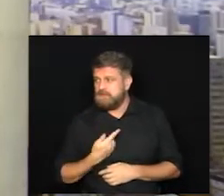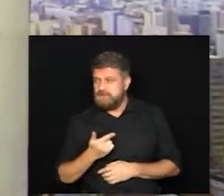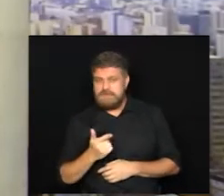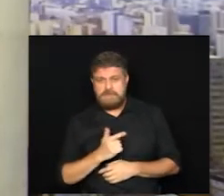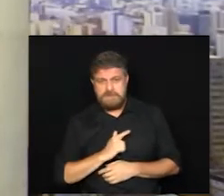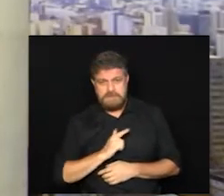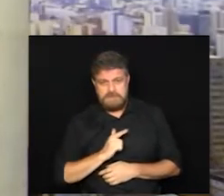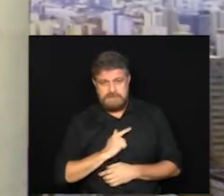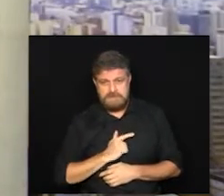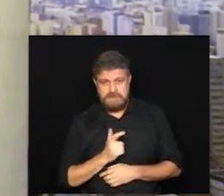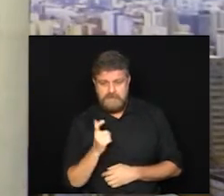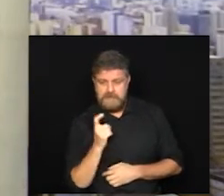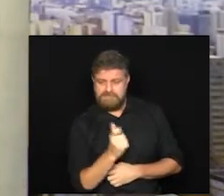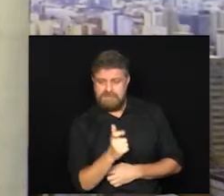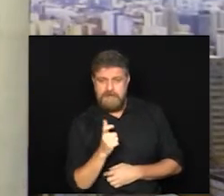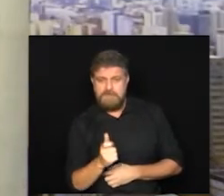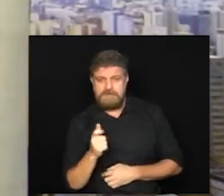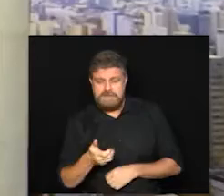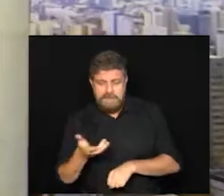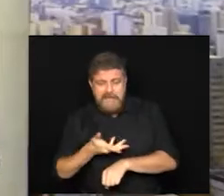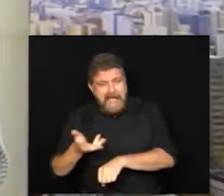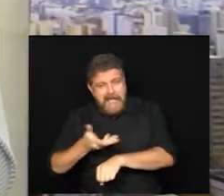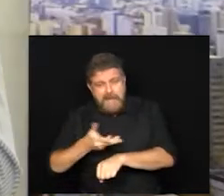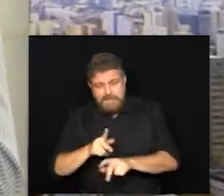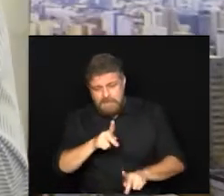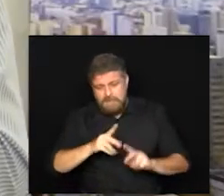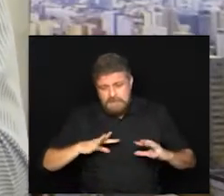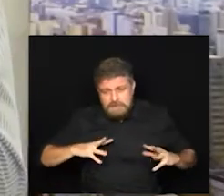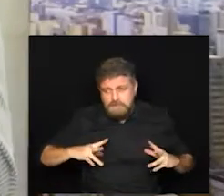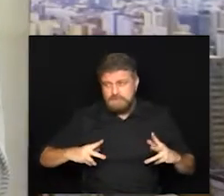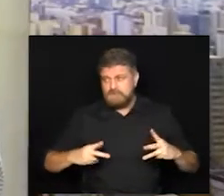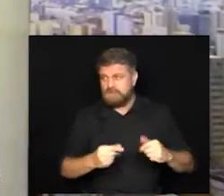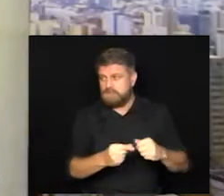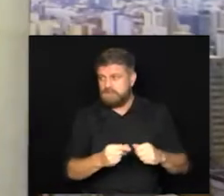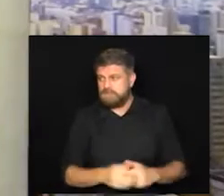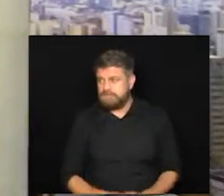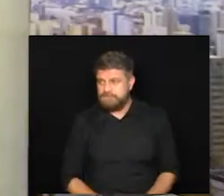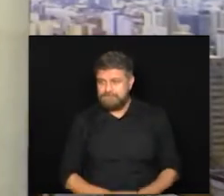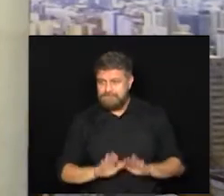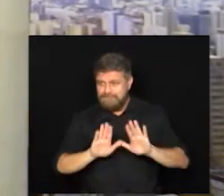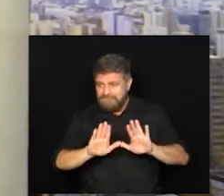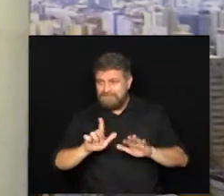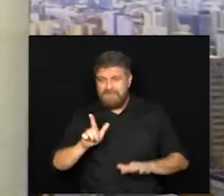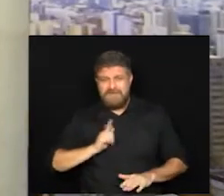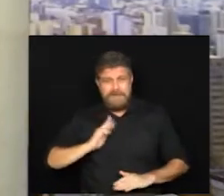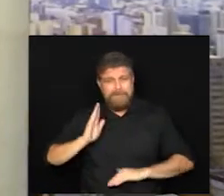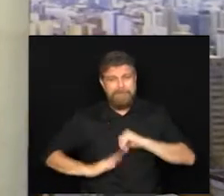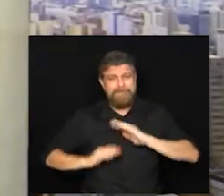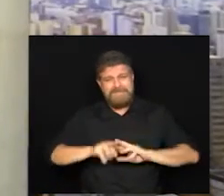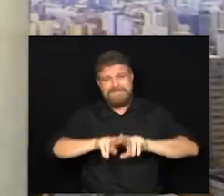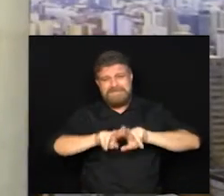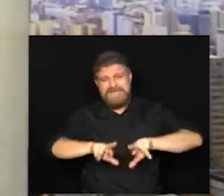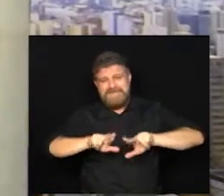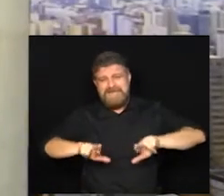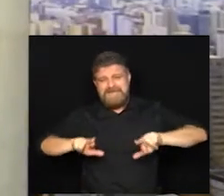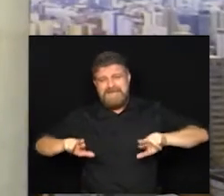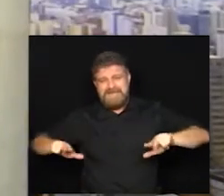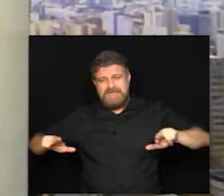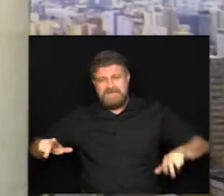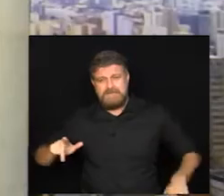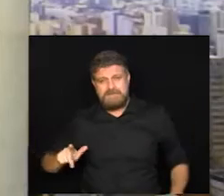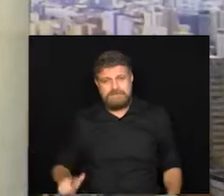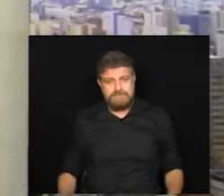vacinas para mais rapidamente vacinar toda a população mas são várias ações de vários vereadores